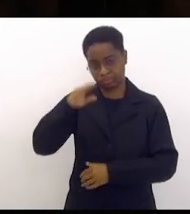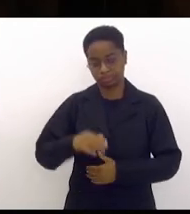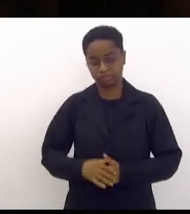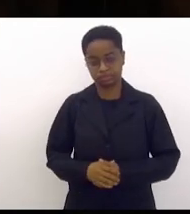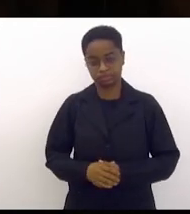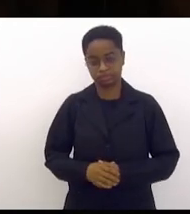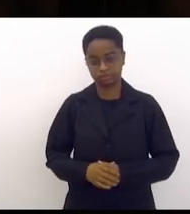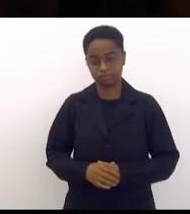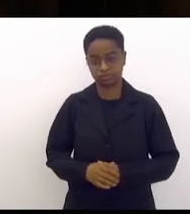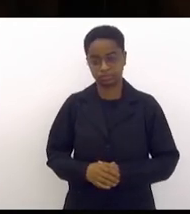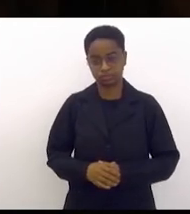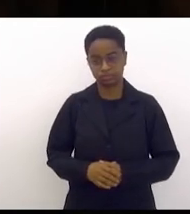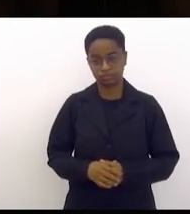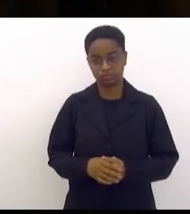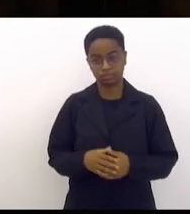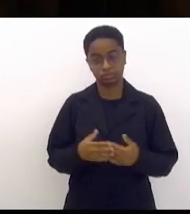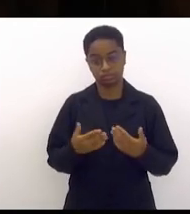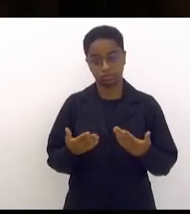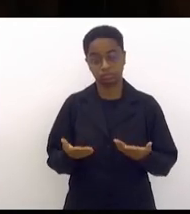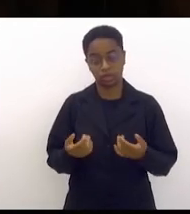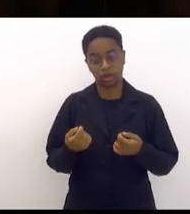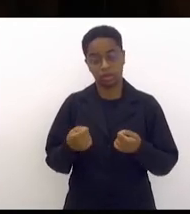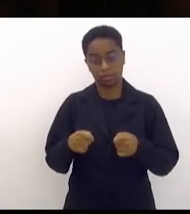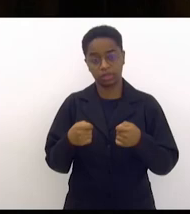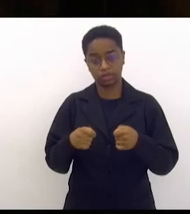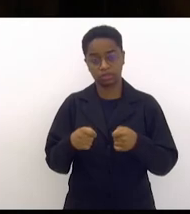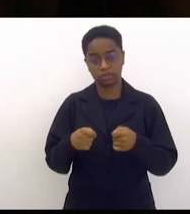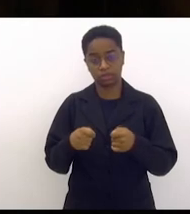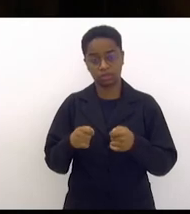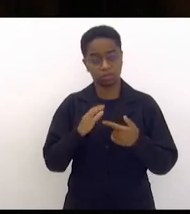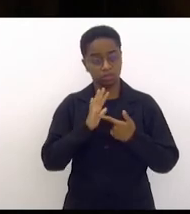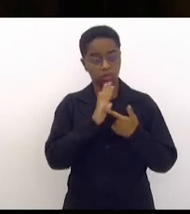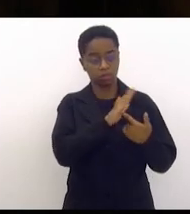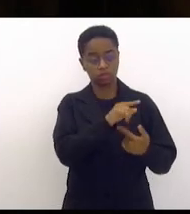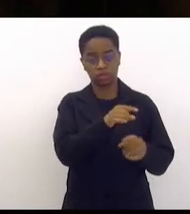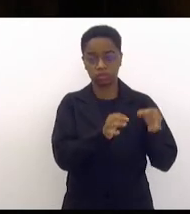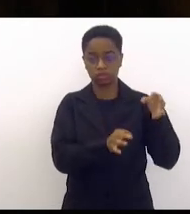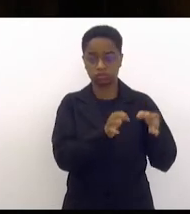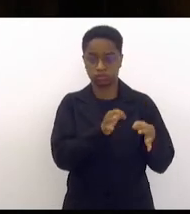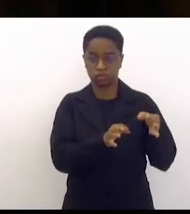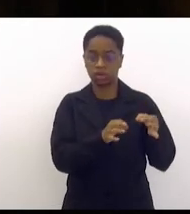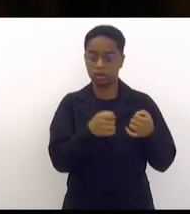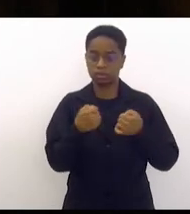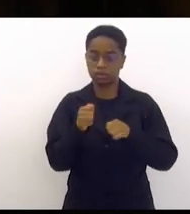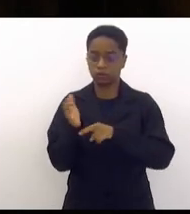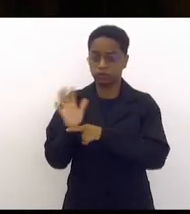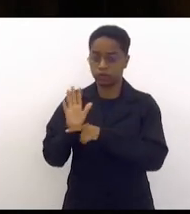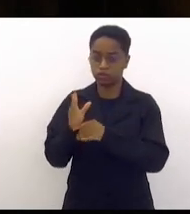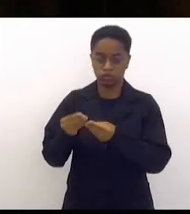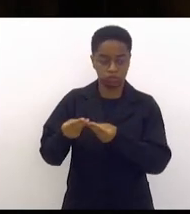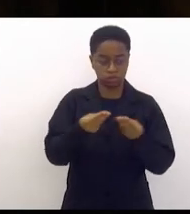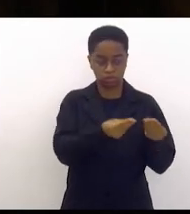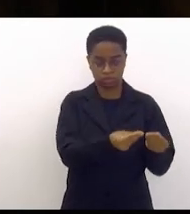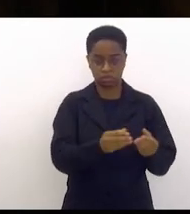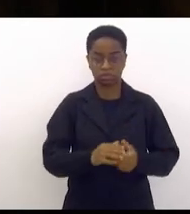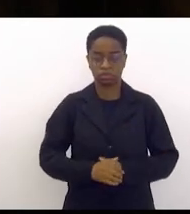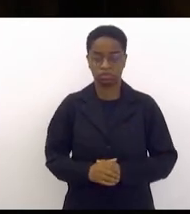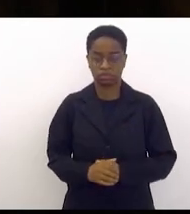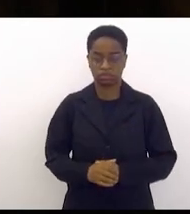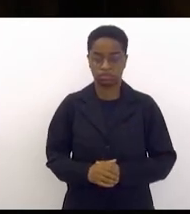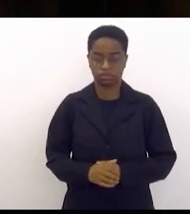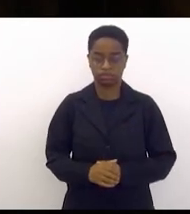tem que chegar ao magistrado a filmagem tem que chegar ao